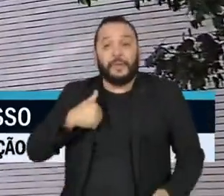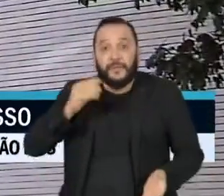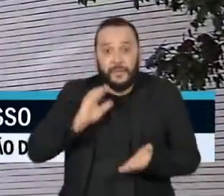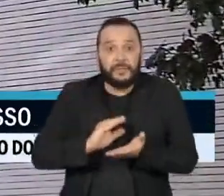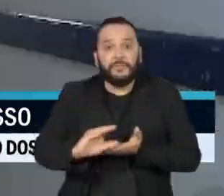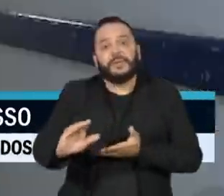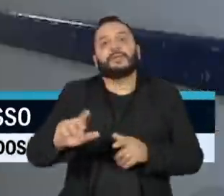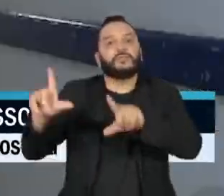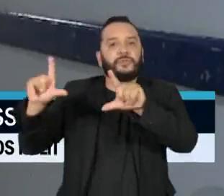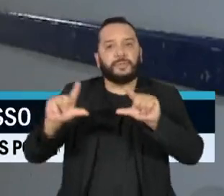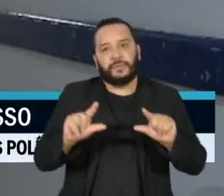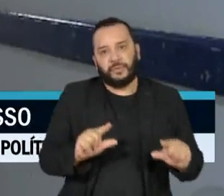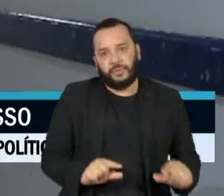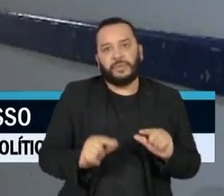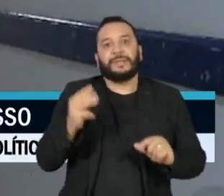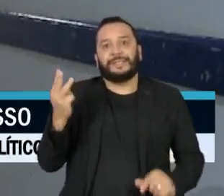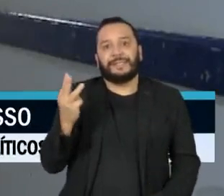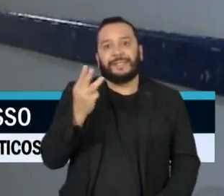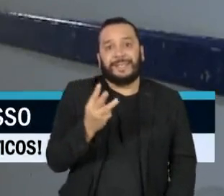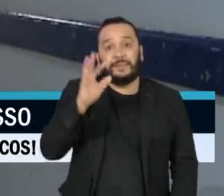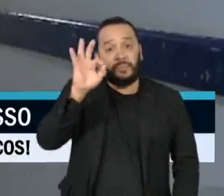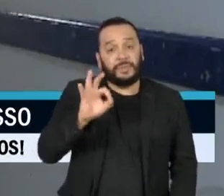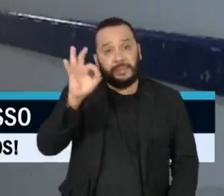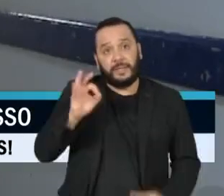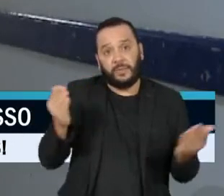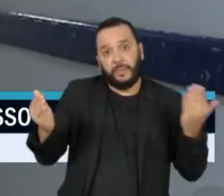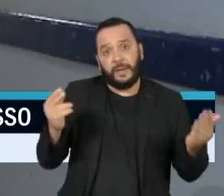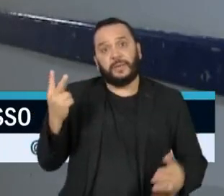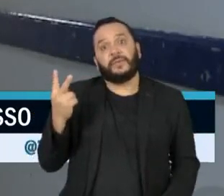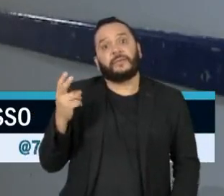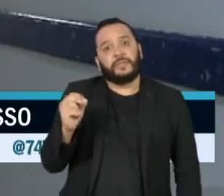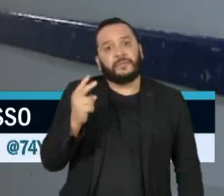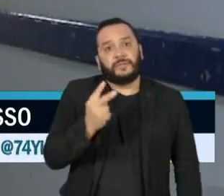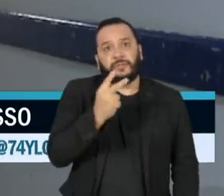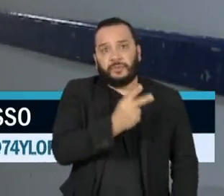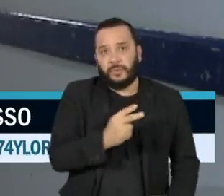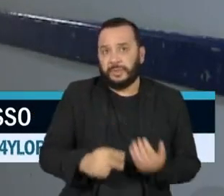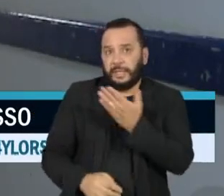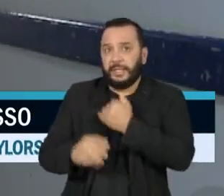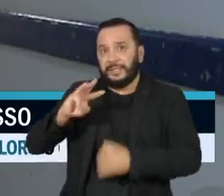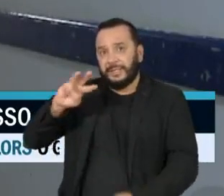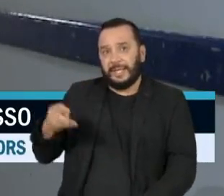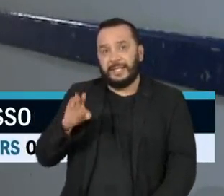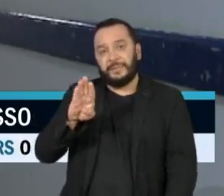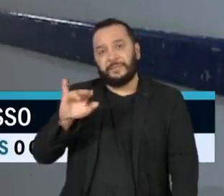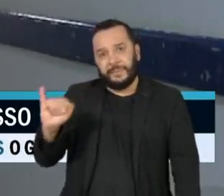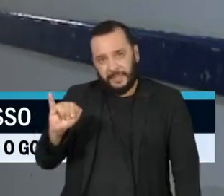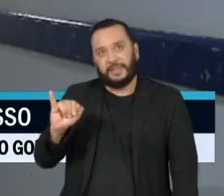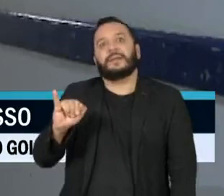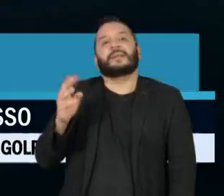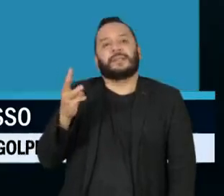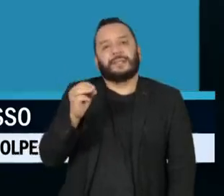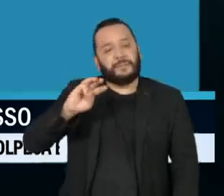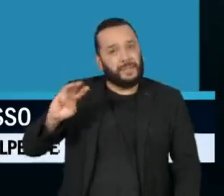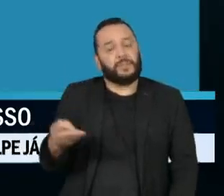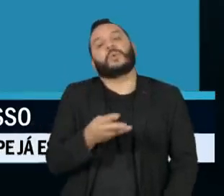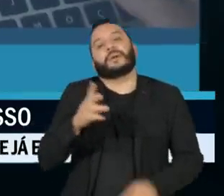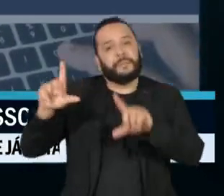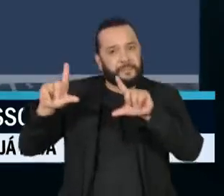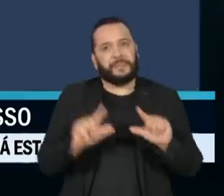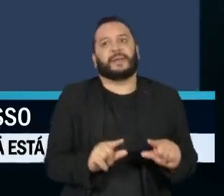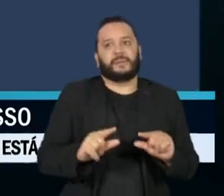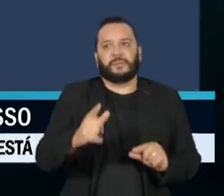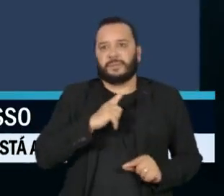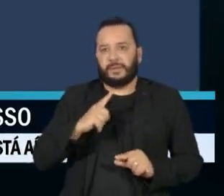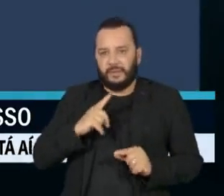2022. São 3 bilhões e 300 milhões de reais a menos para manter programas básicos de saúde pública. É o que